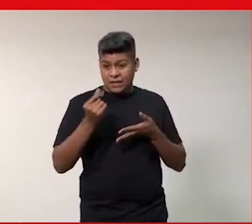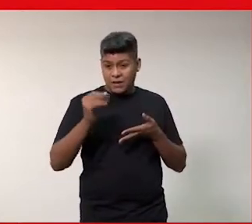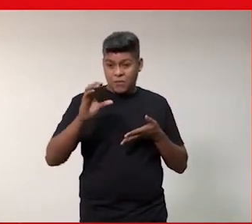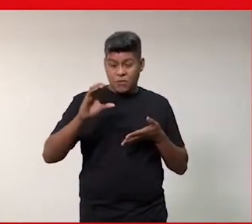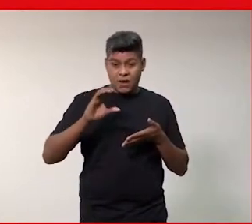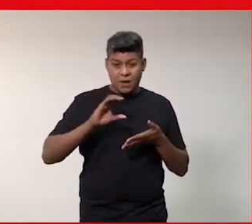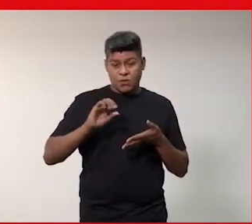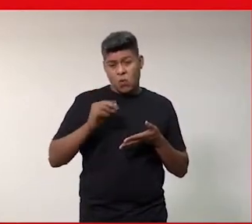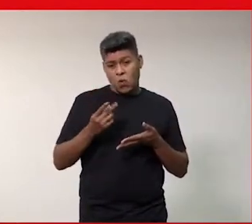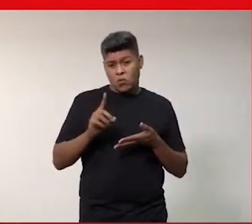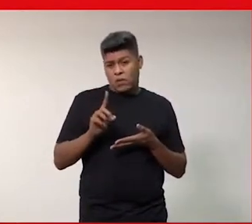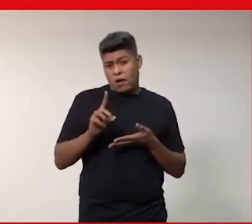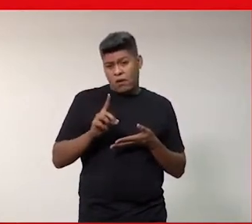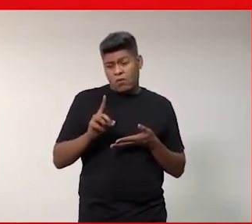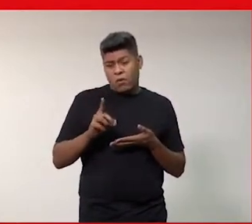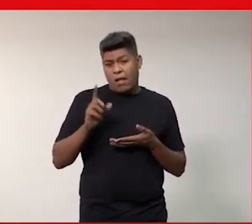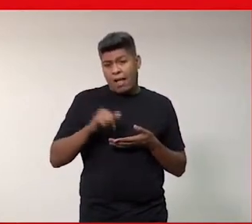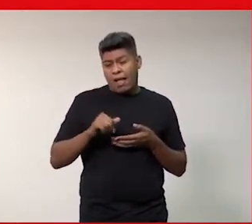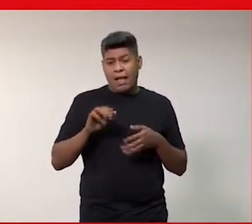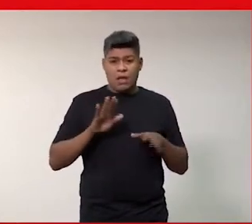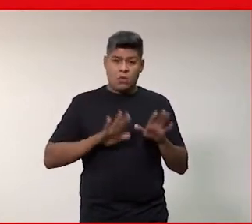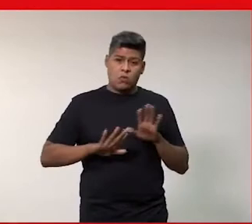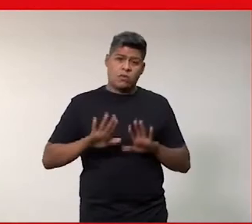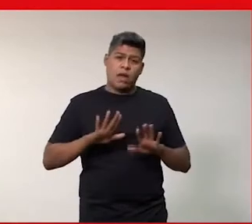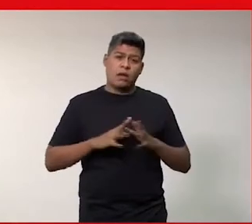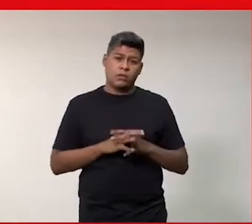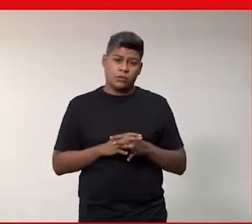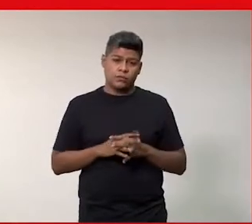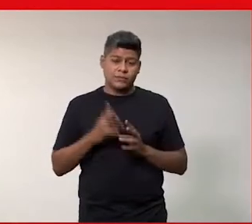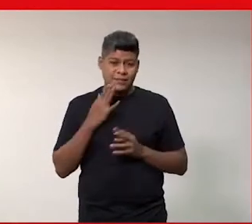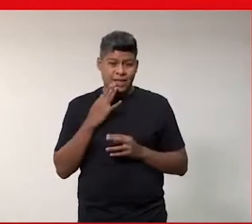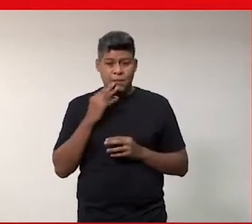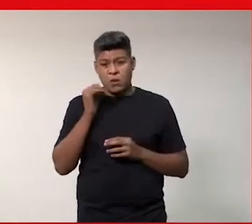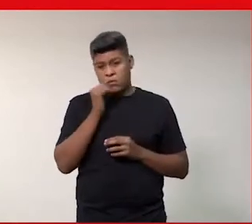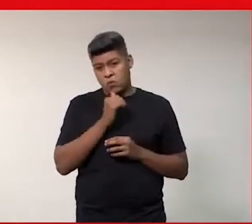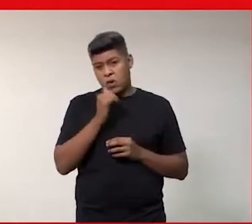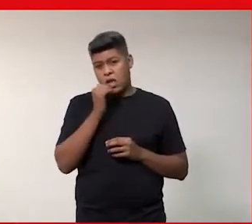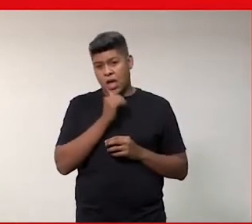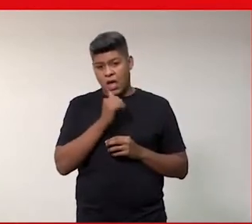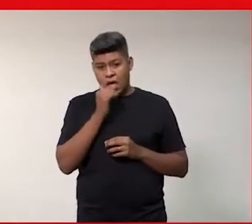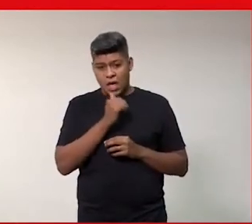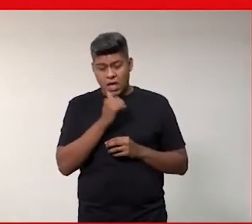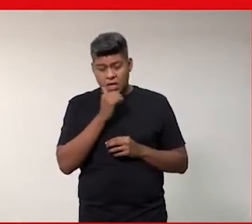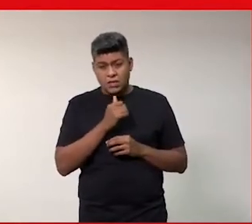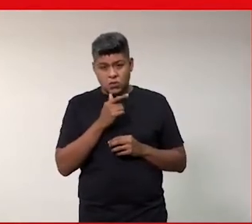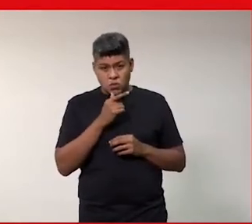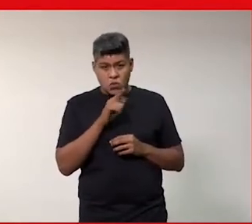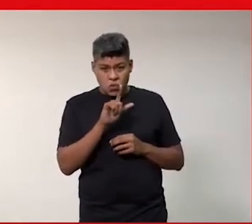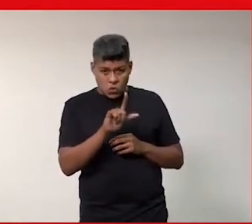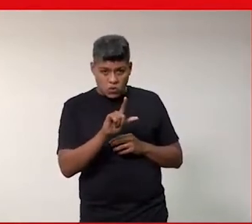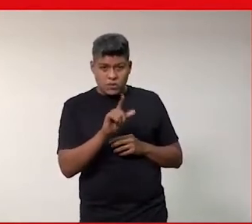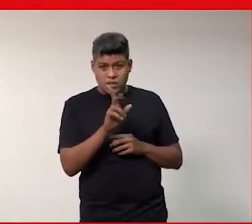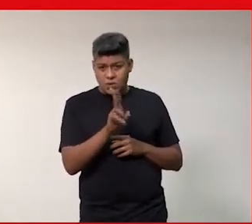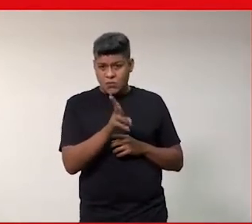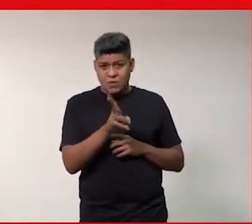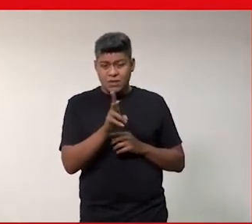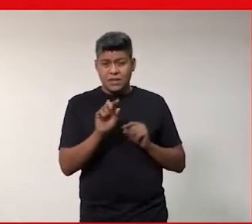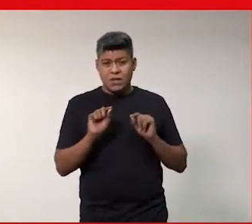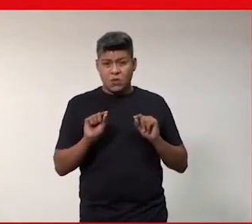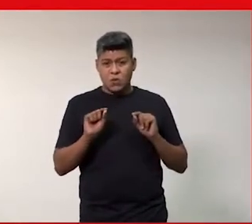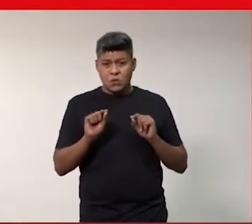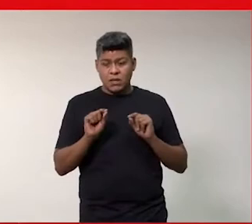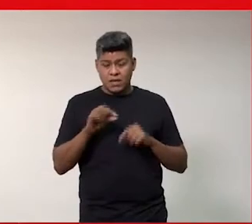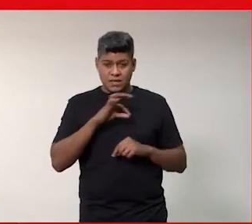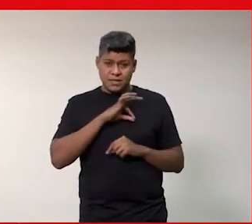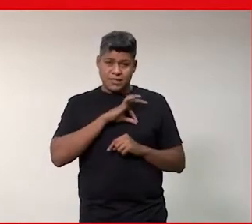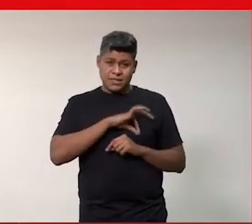ou não, com esse cuidado. E dessas mulheres, e das mulheres que conseguiram manter o